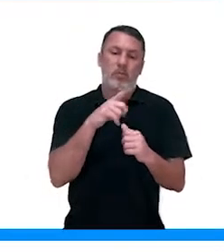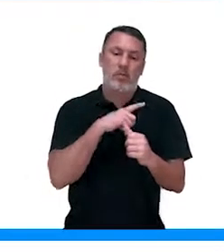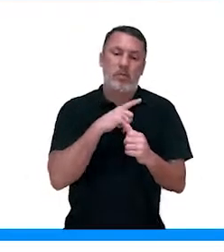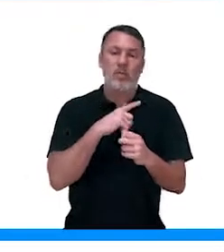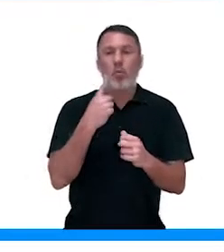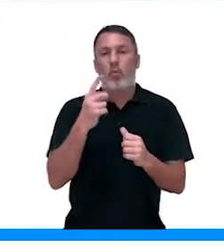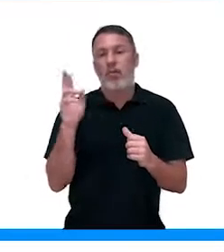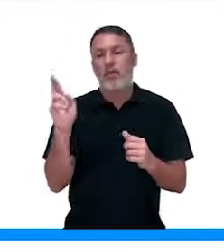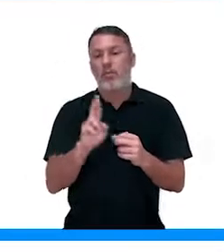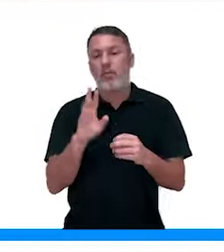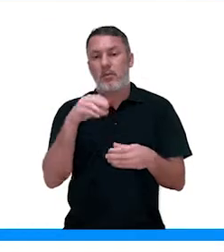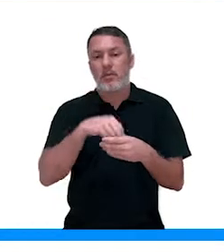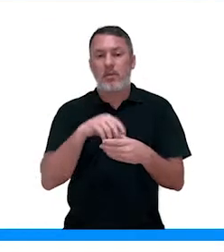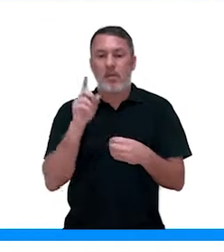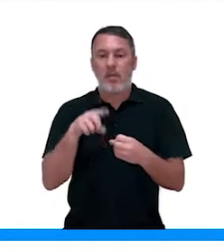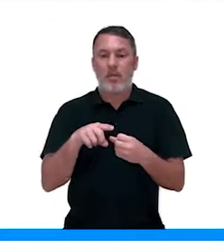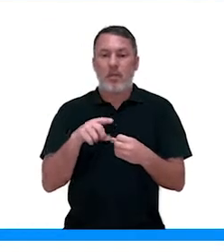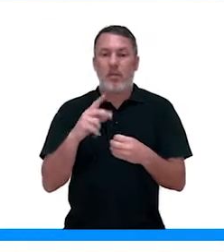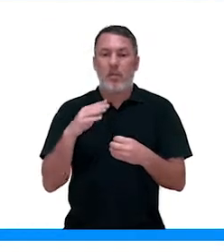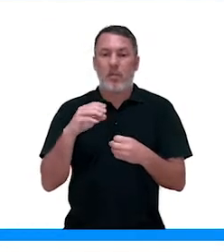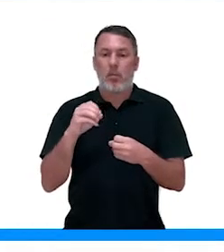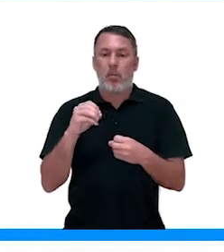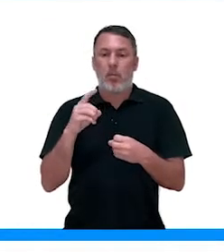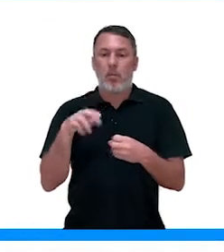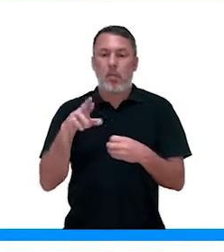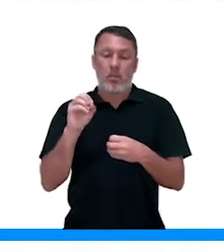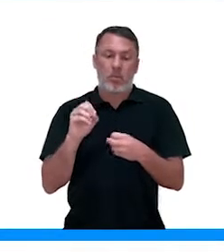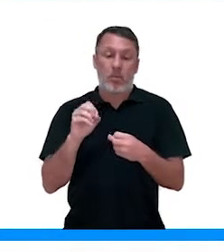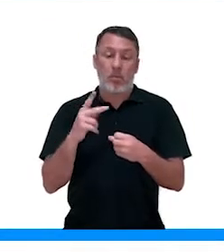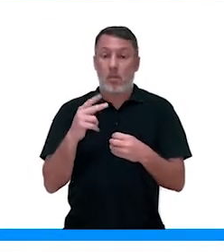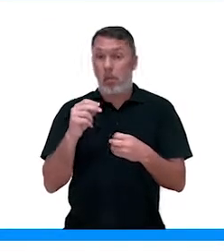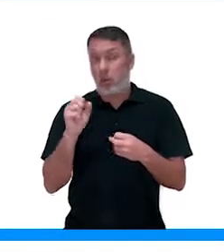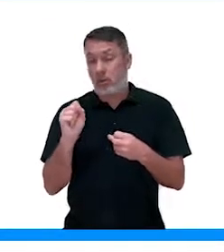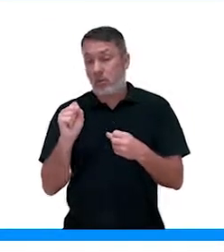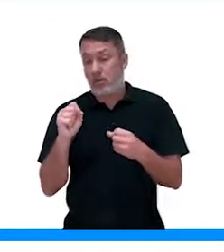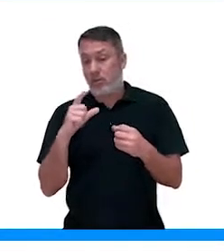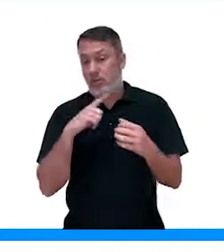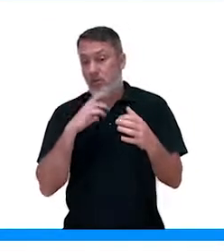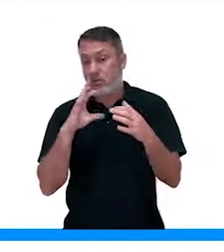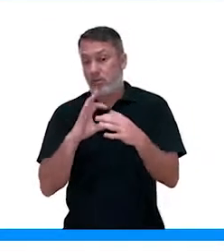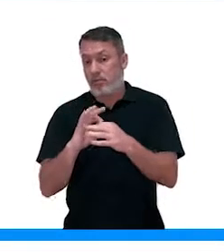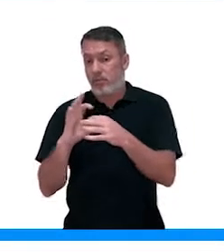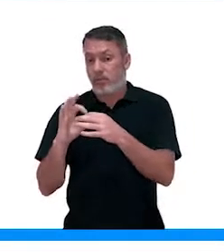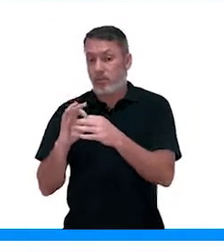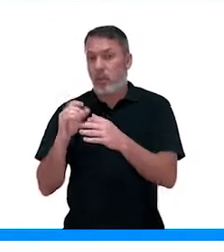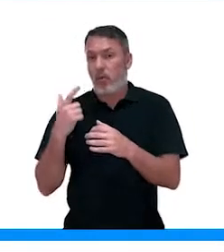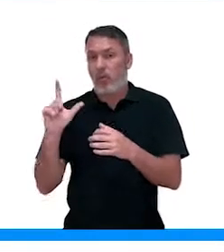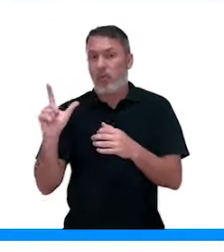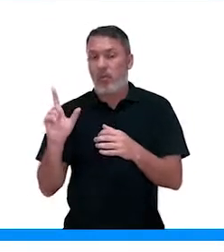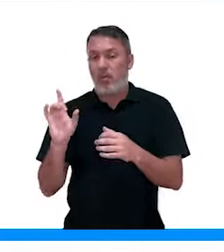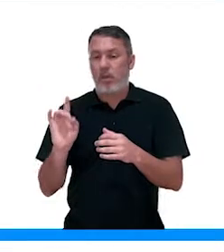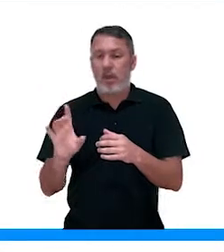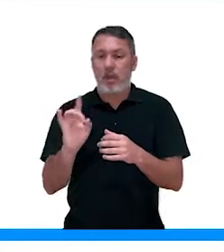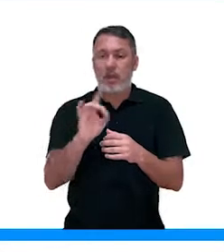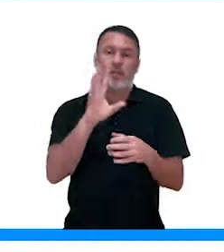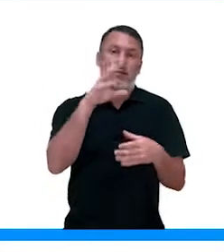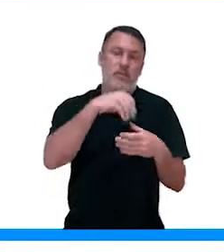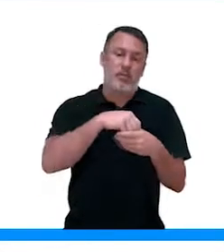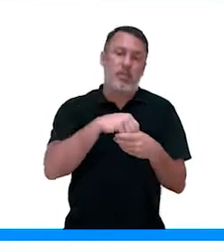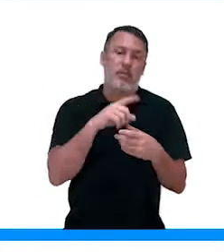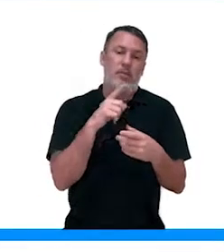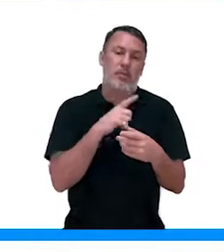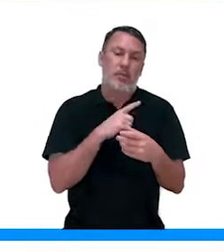dessas daí é o que está representado para vocês, o plasmodesmo. Ok? Esses plasmodesmos conectam uma membrana ali à outra.